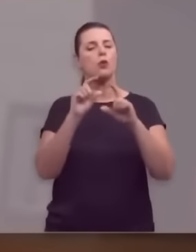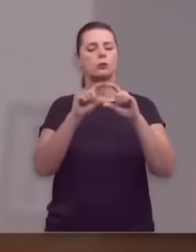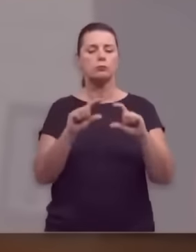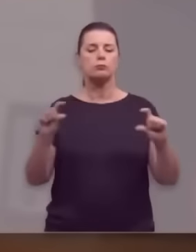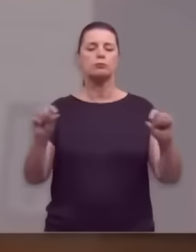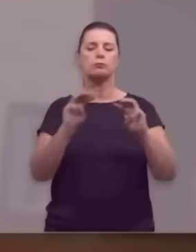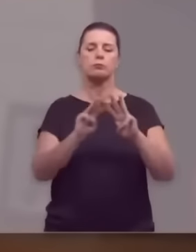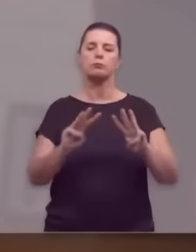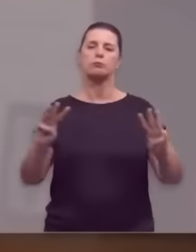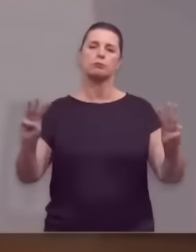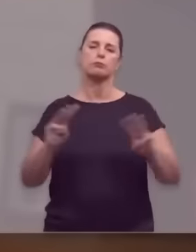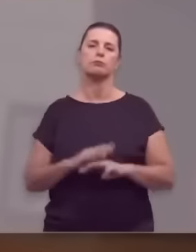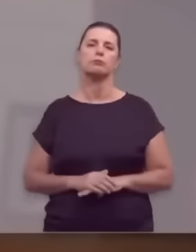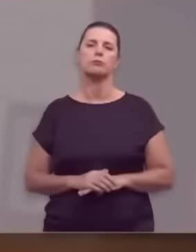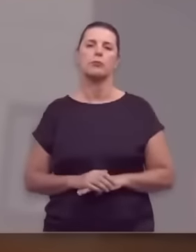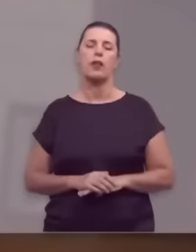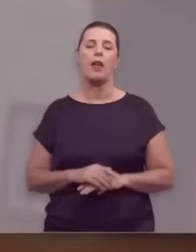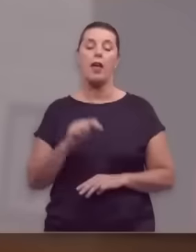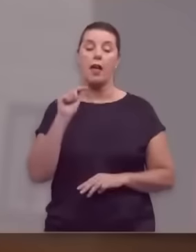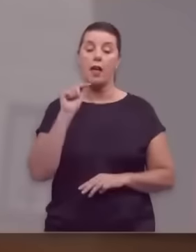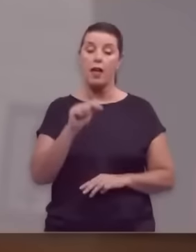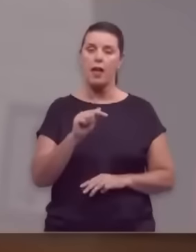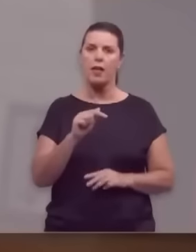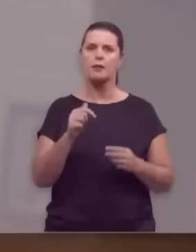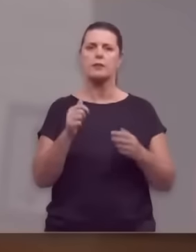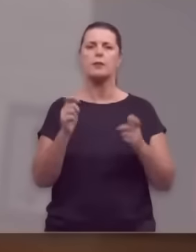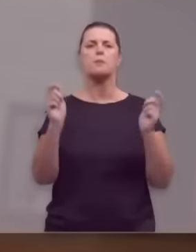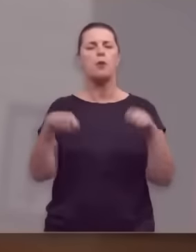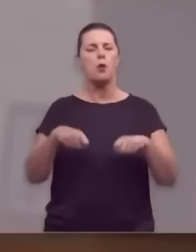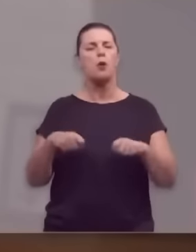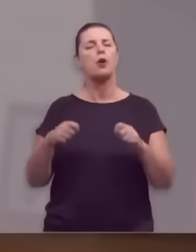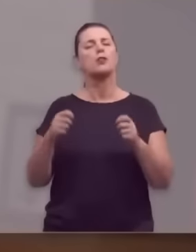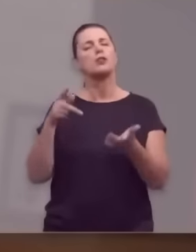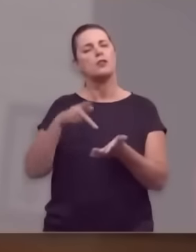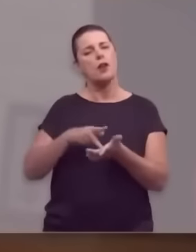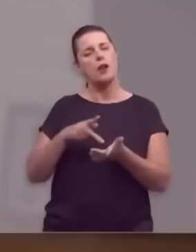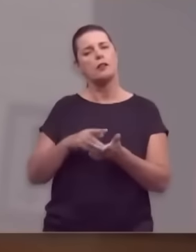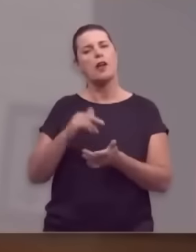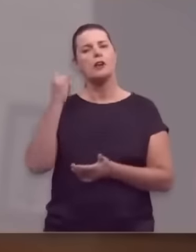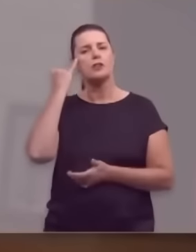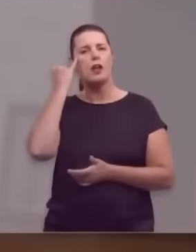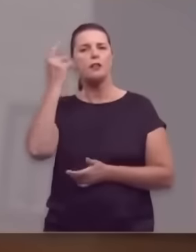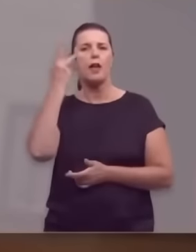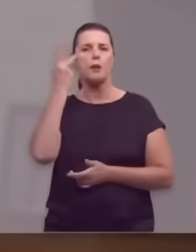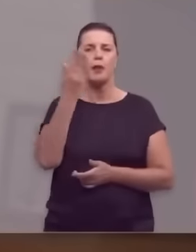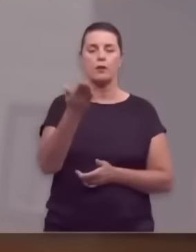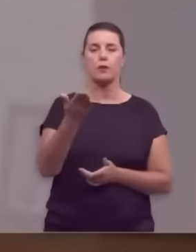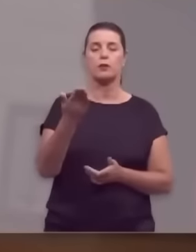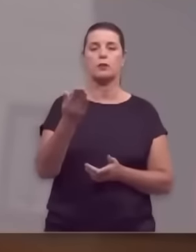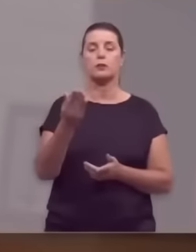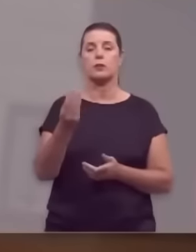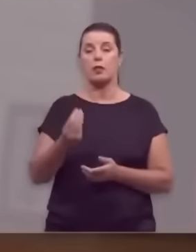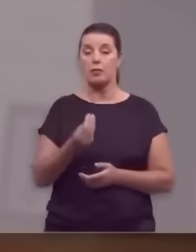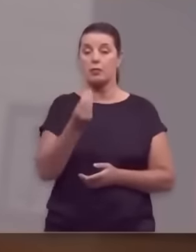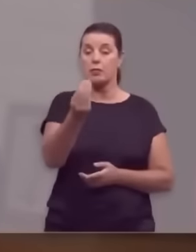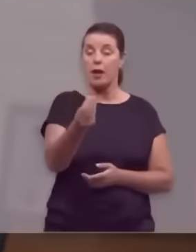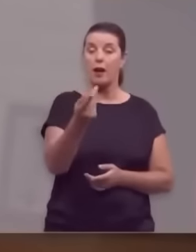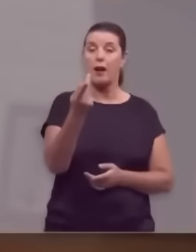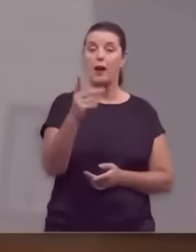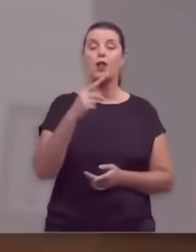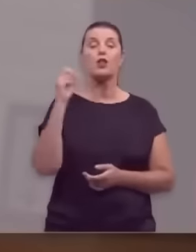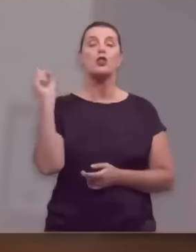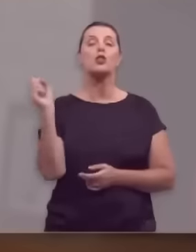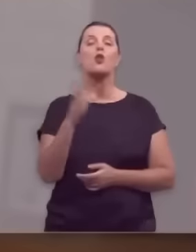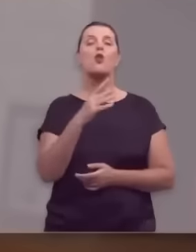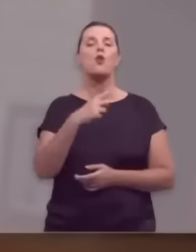na nossa IPB Múltiplo. que esse material possa, de fato, te inspirar, trazer a você uma nova